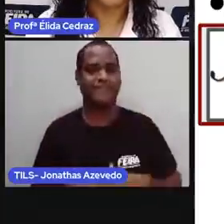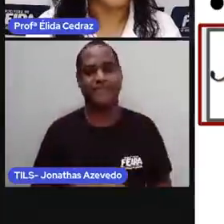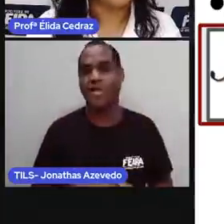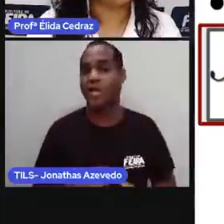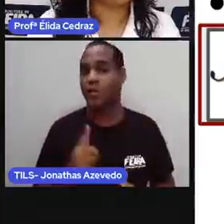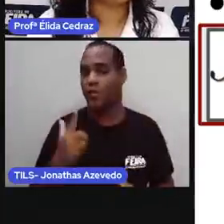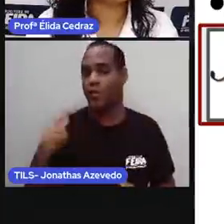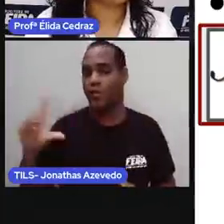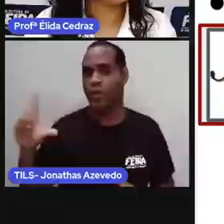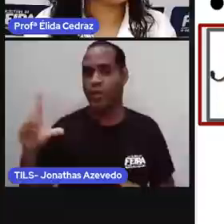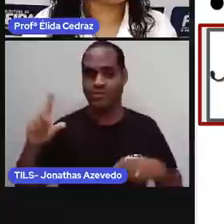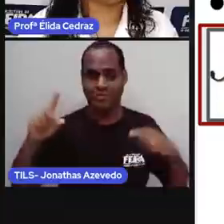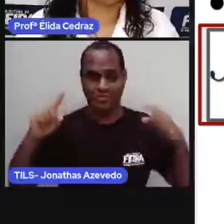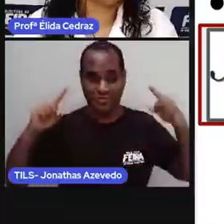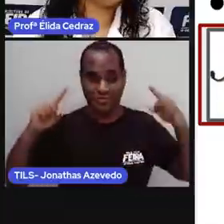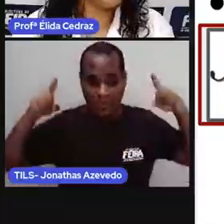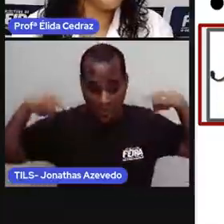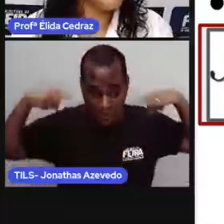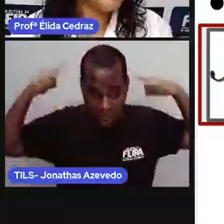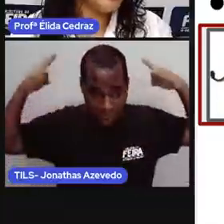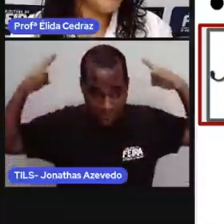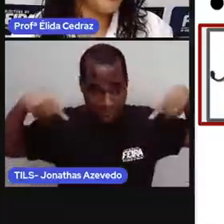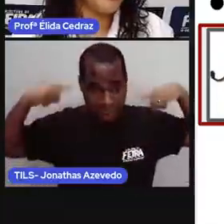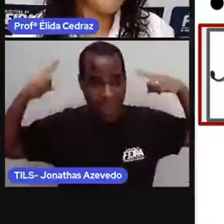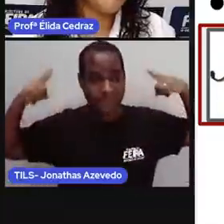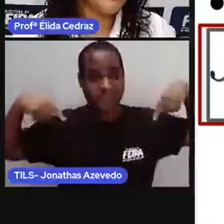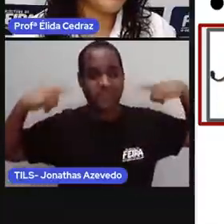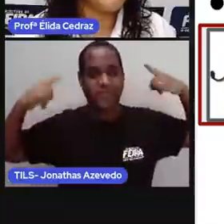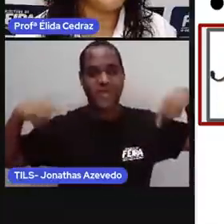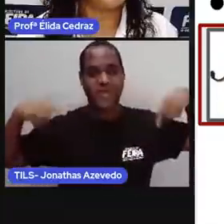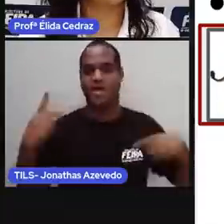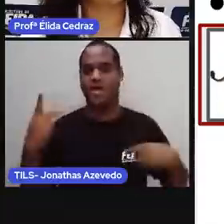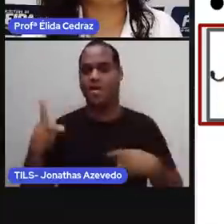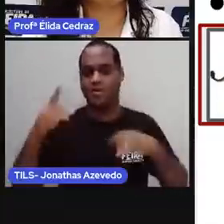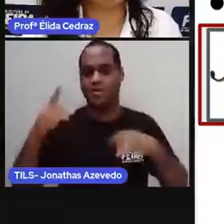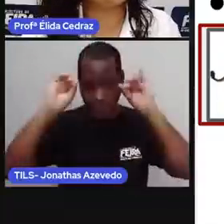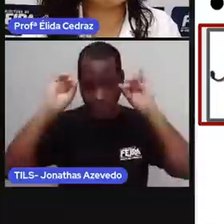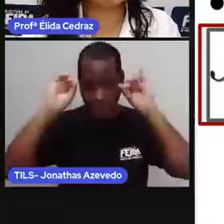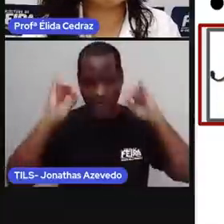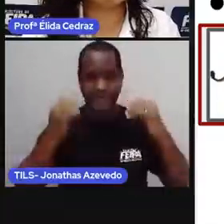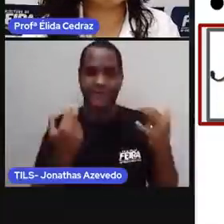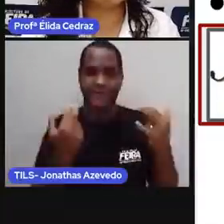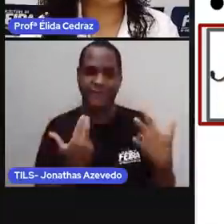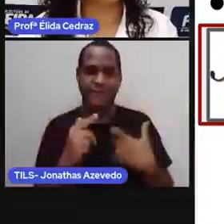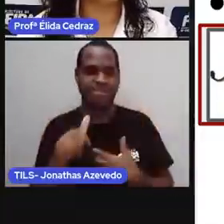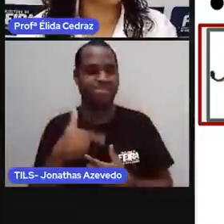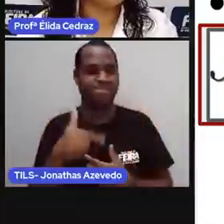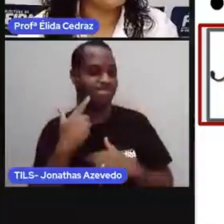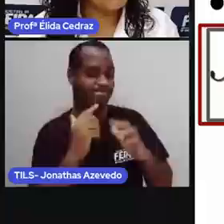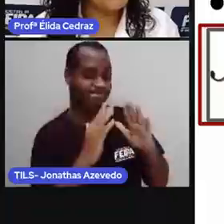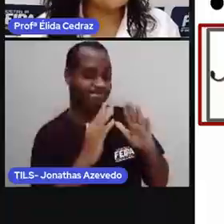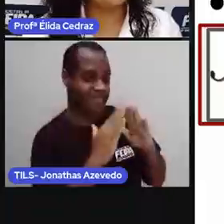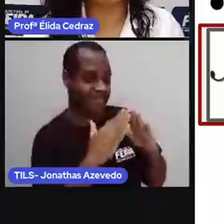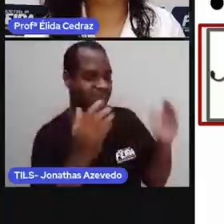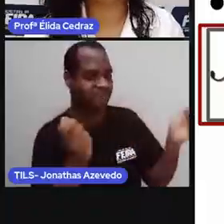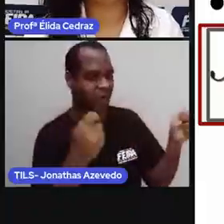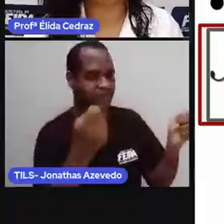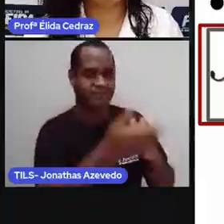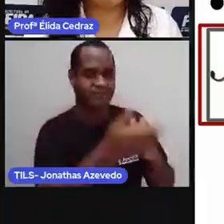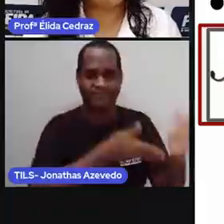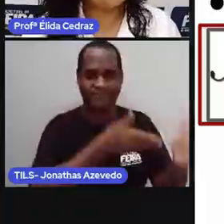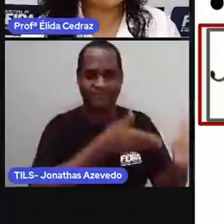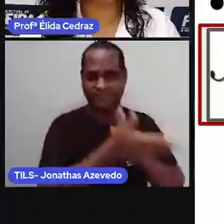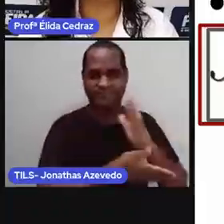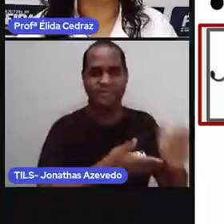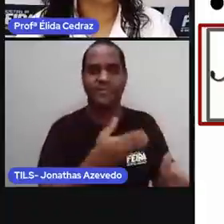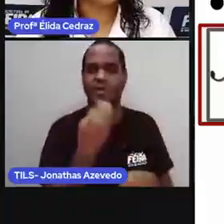A ovelha, que assim como a vaca, é doméstico e o homem tira